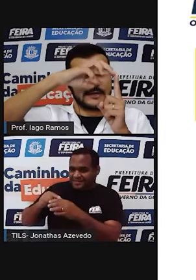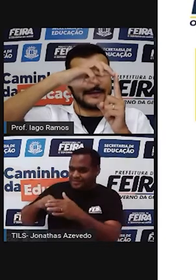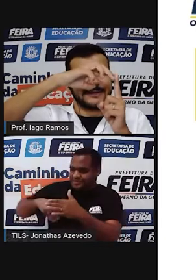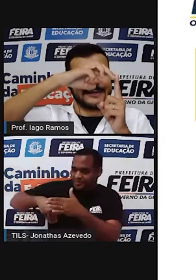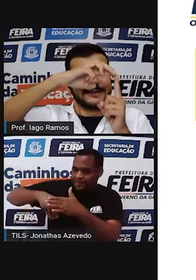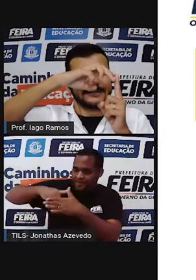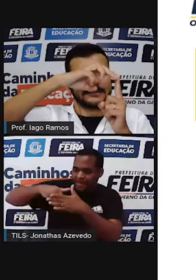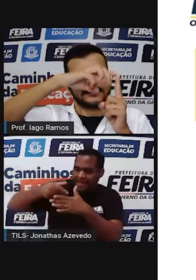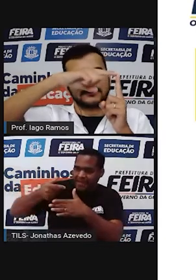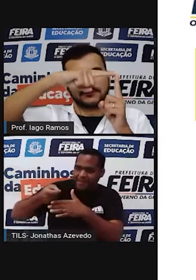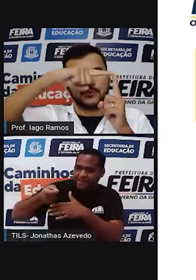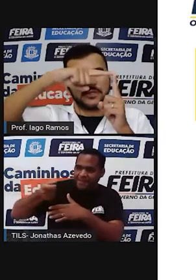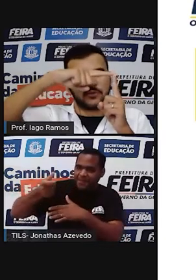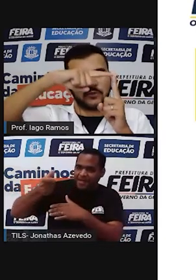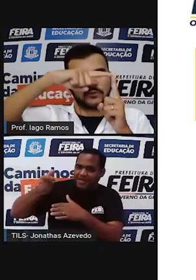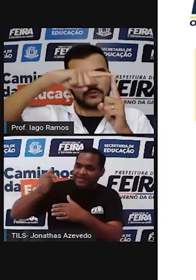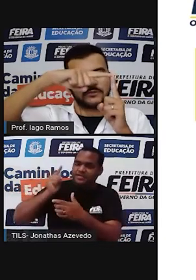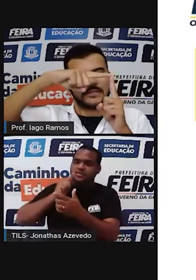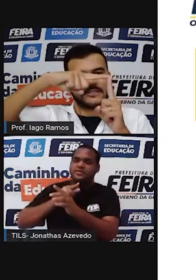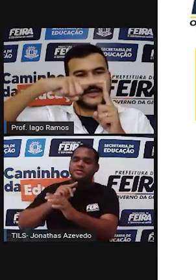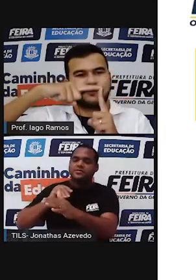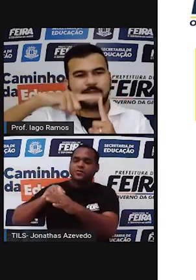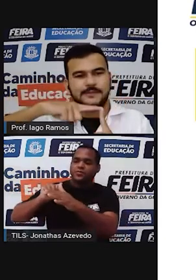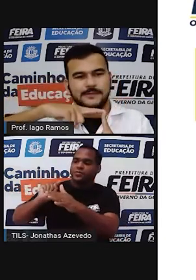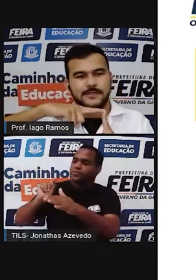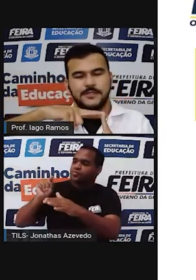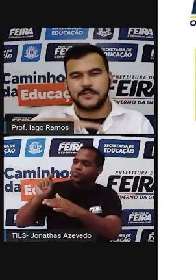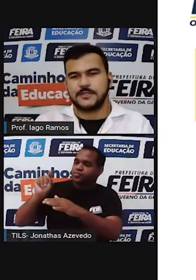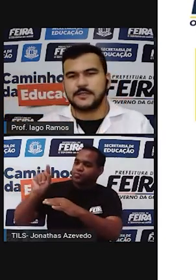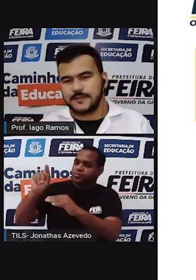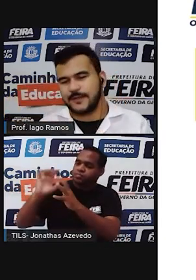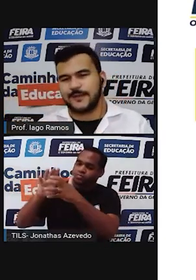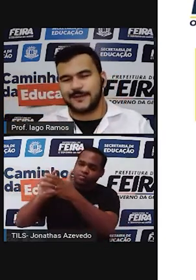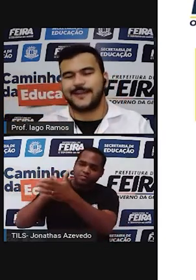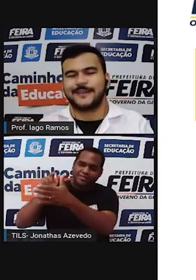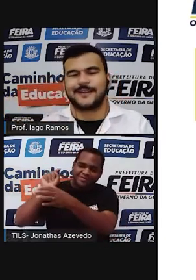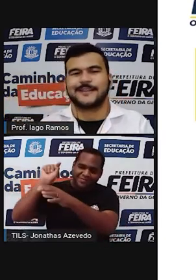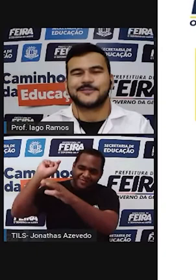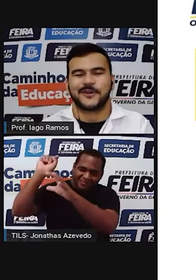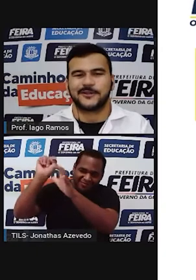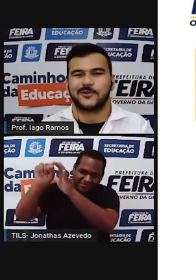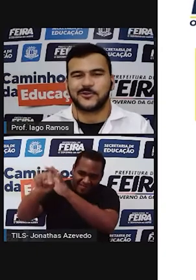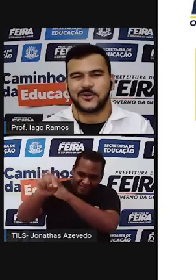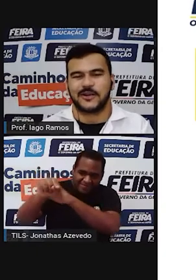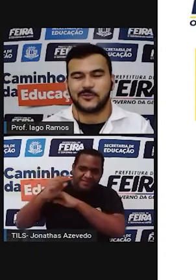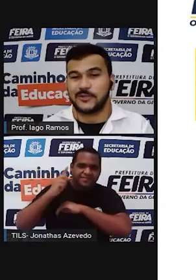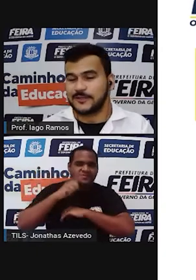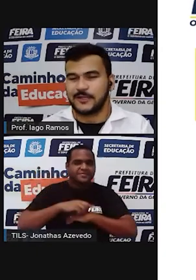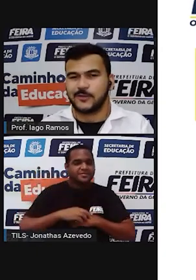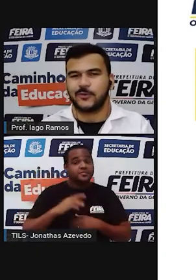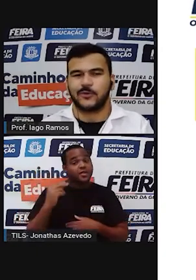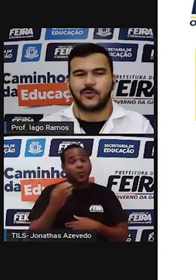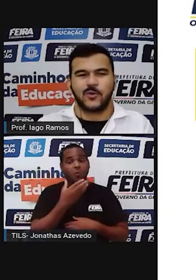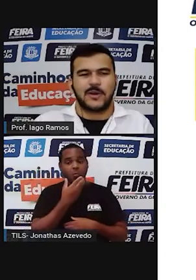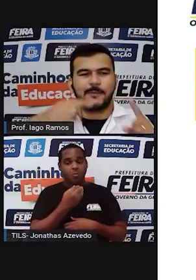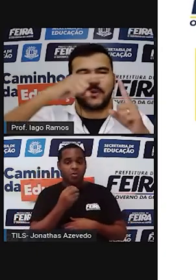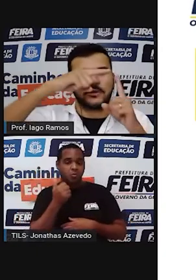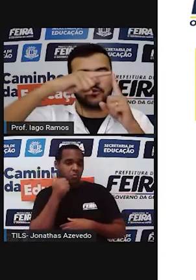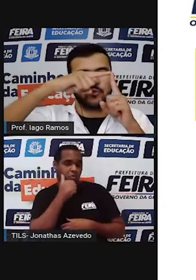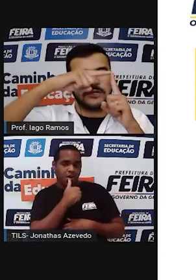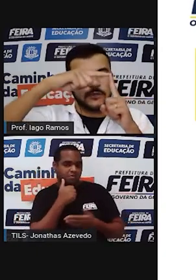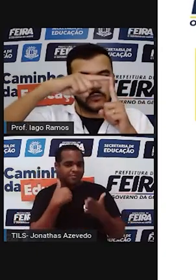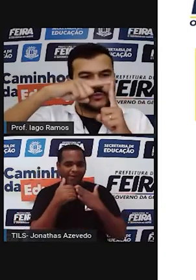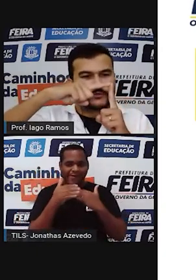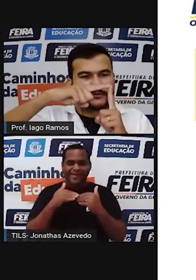na quina do encontro das traves. E a gente diz, lembra que aquele jogador ou jogadora colocou a